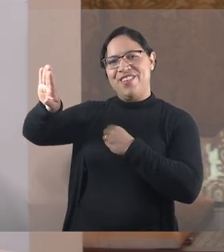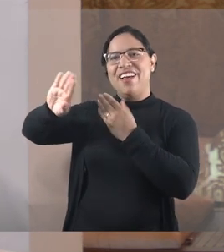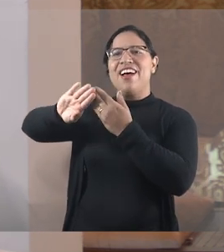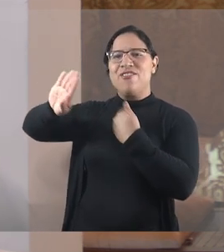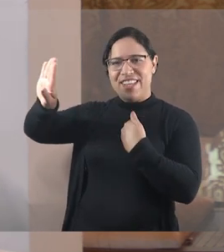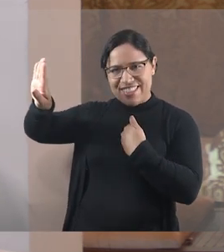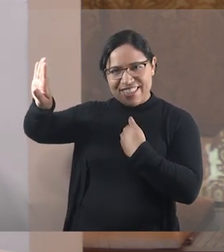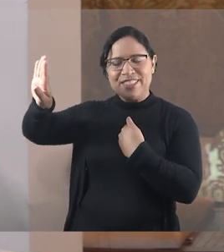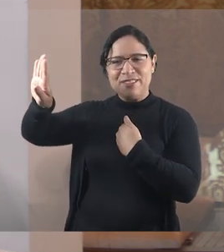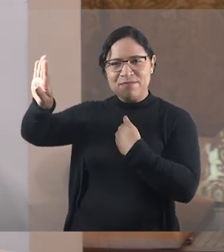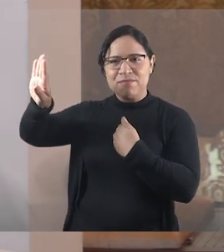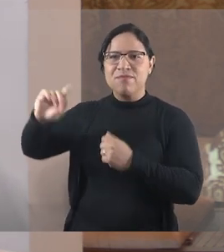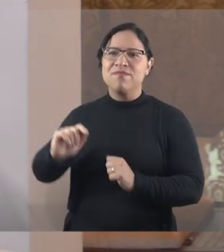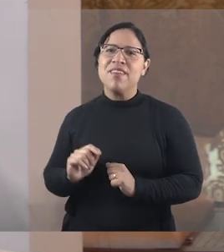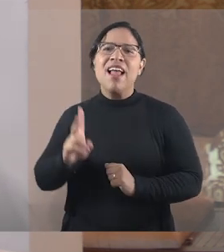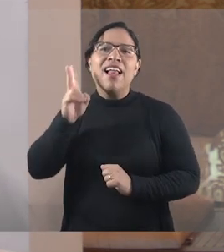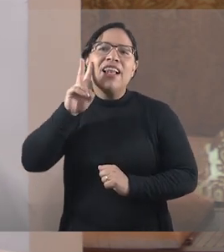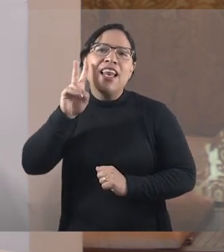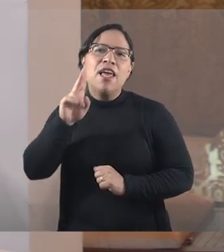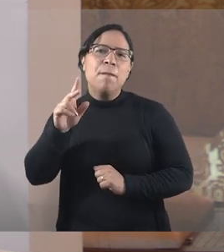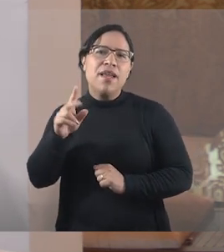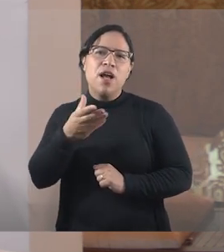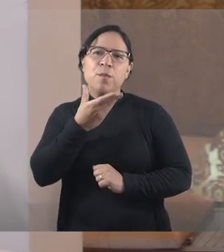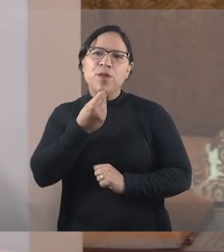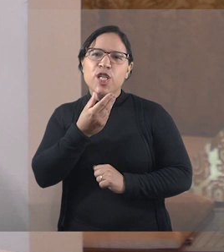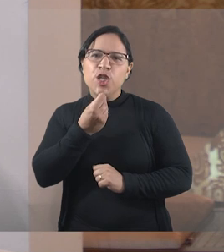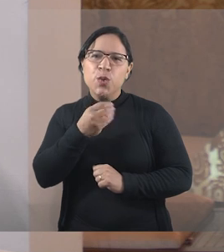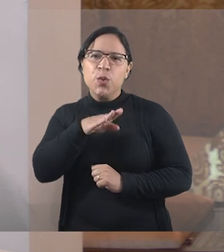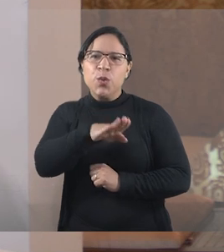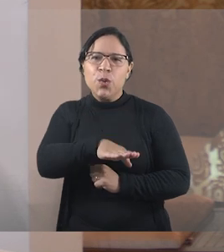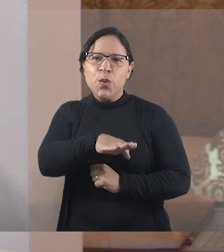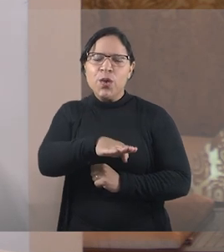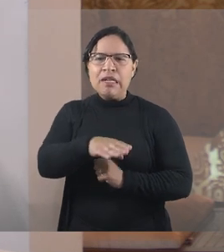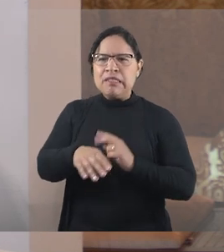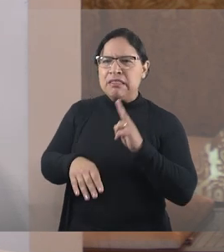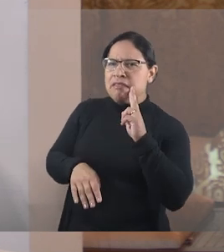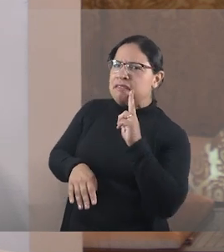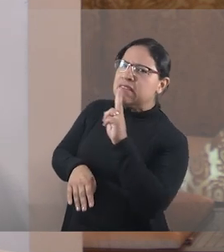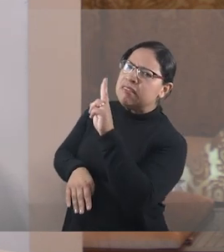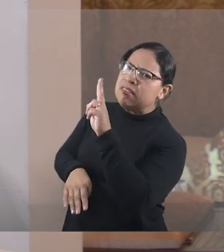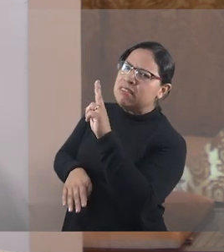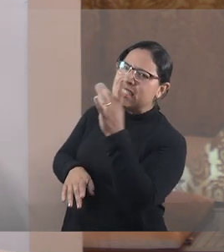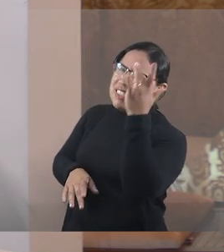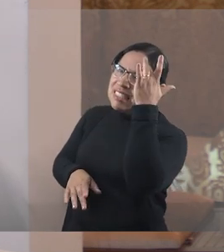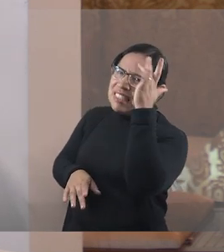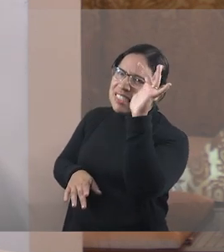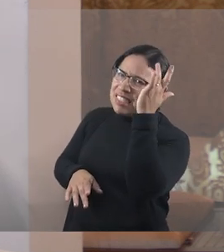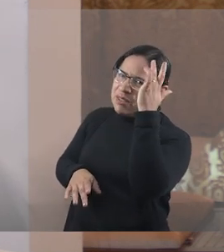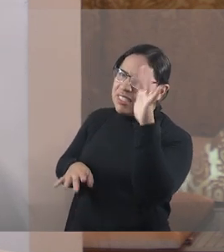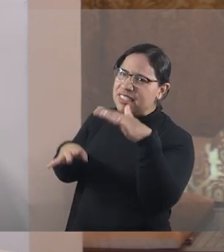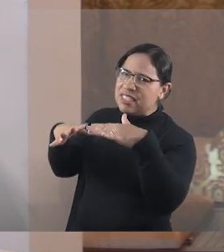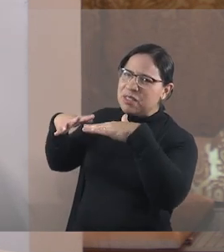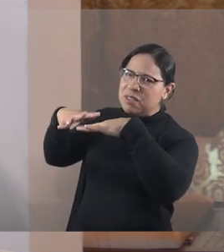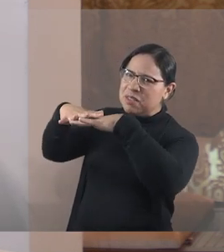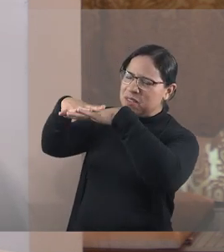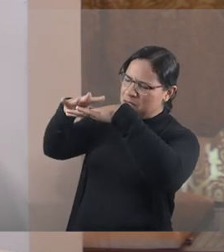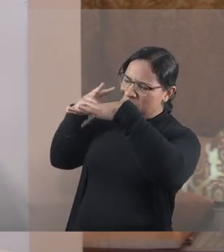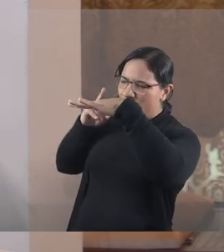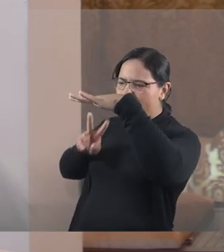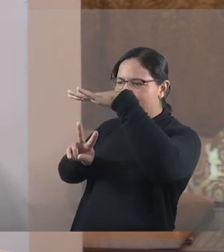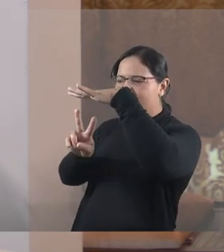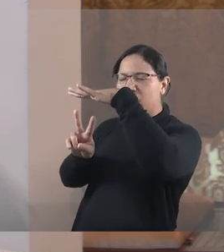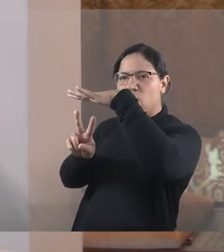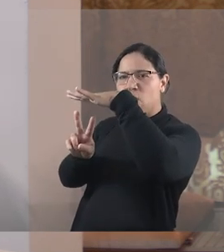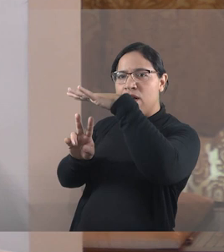não entendia que, apesar de não fazer sentido aos seus olhos, o seu pai, o tapeceiro, tinha o controle nas mãos